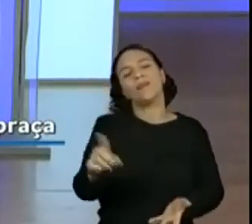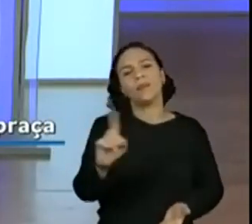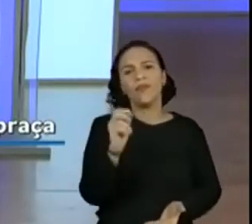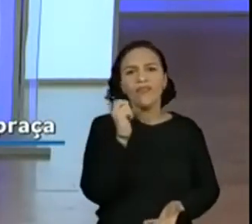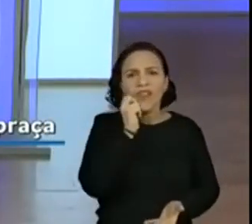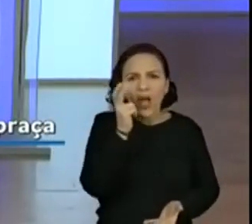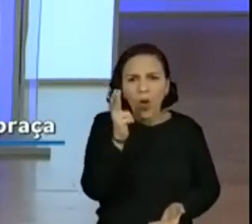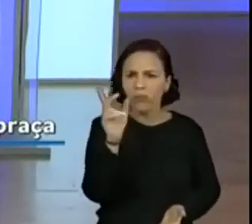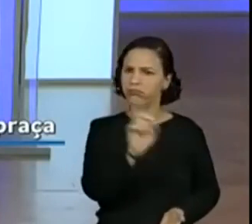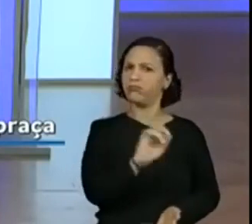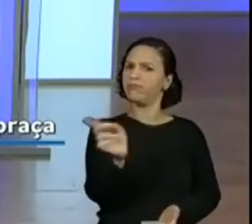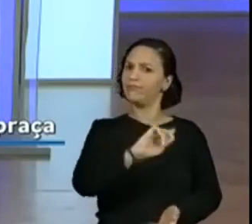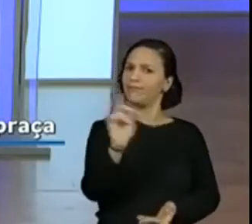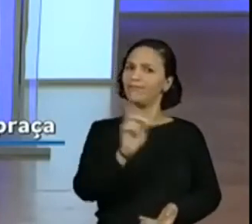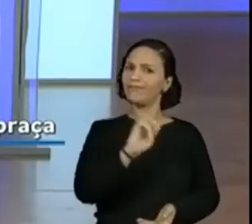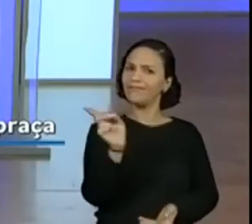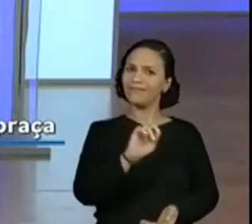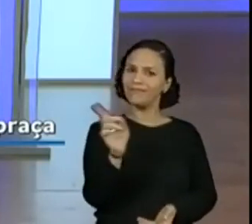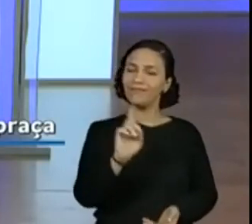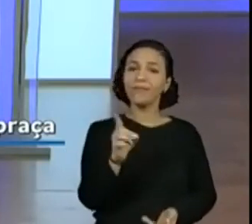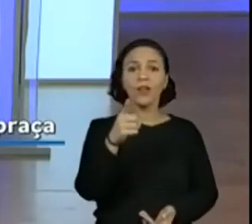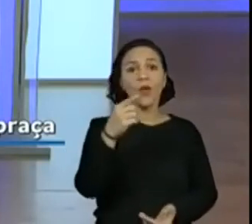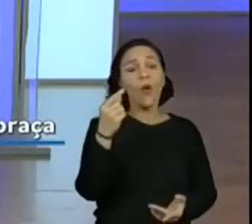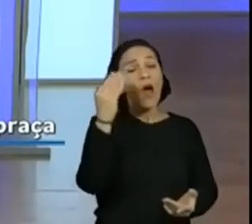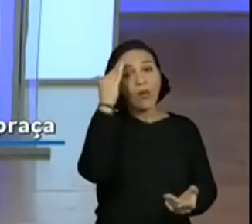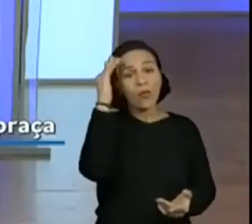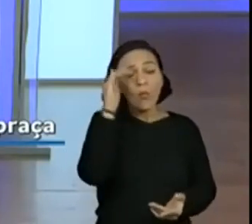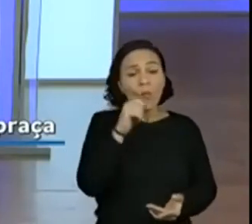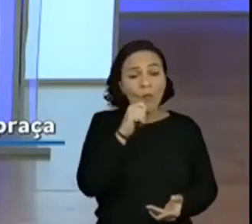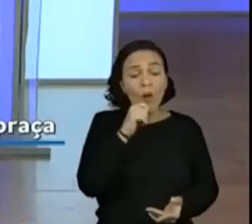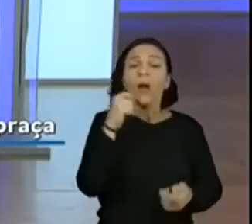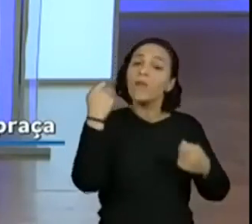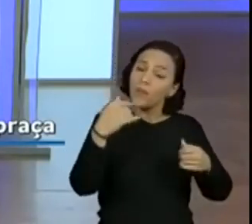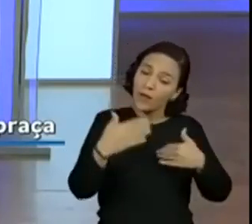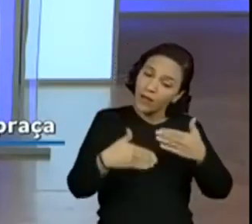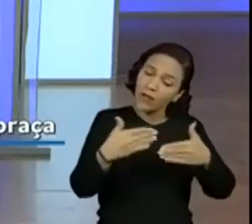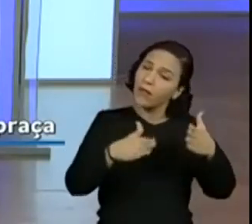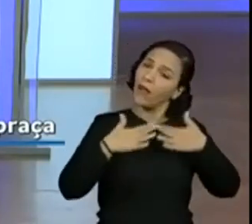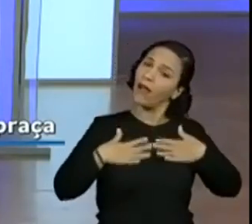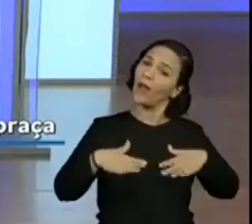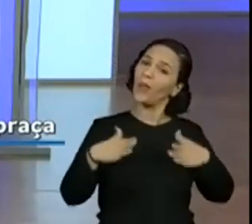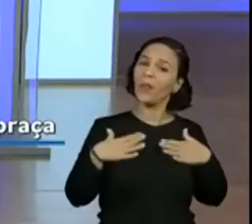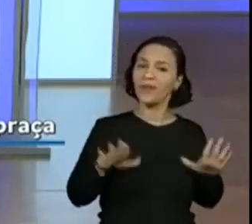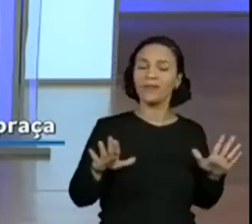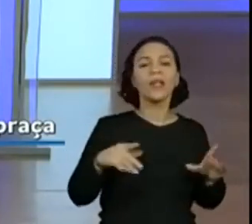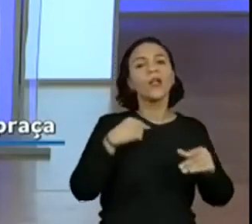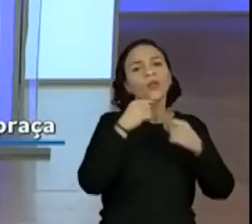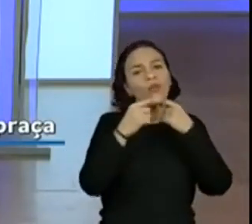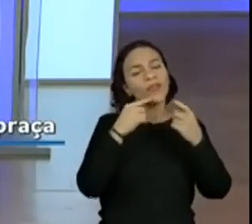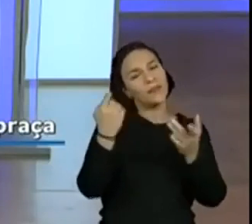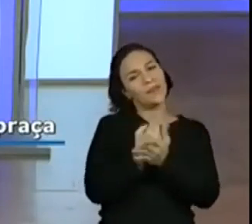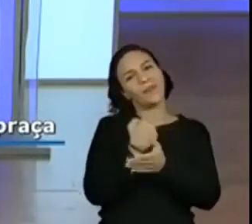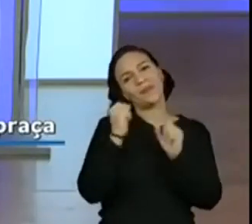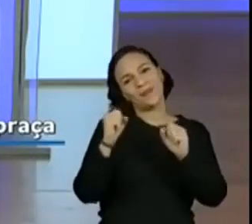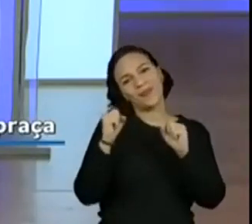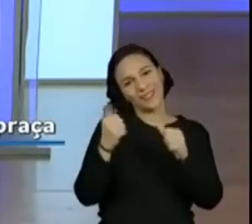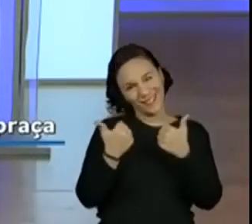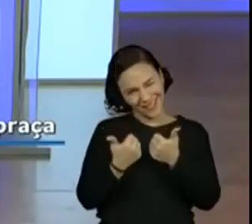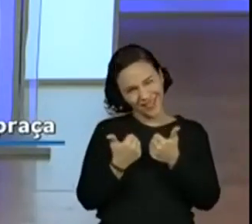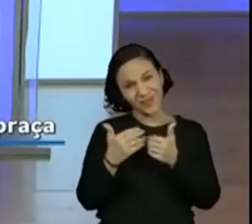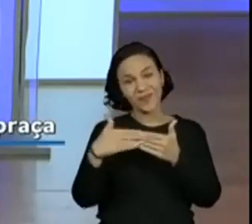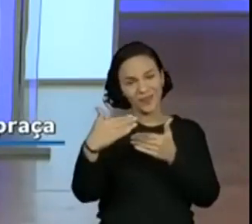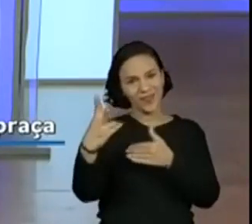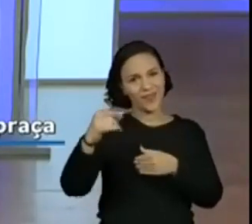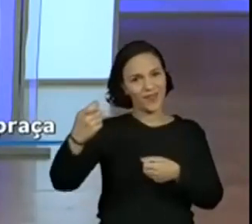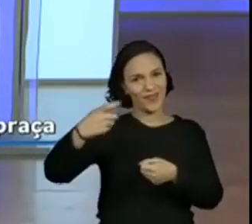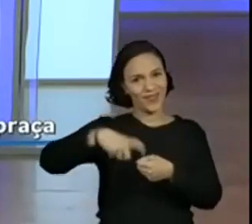usar recursos para algo que vocês ainda não entenderam. Isso mesmo. bom? E tirem suas dúvidas aqui com a gente. Daqui a pouquinho a gente está de